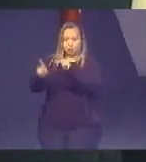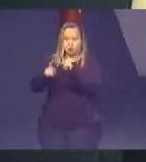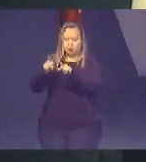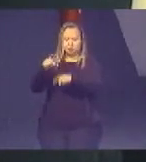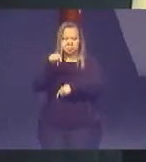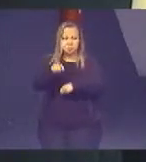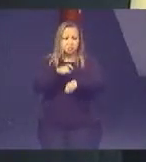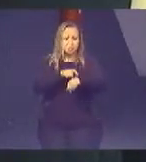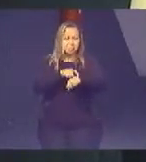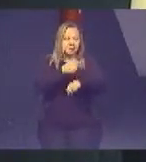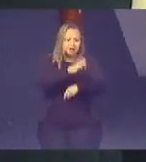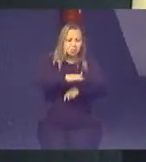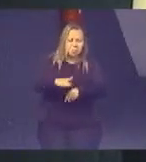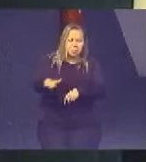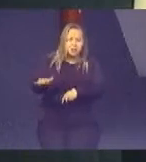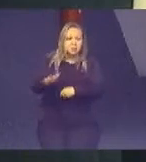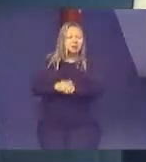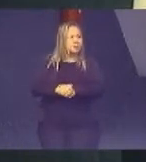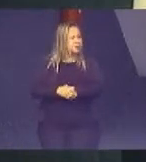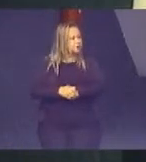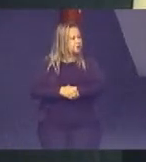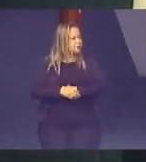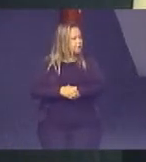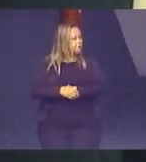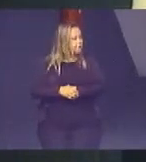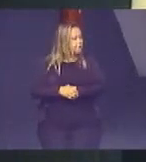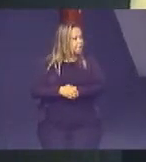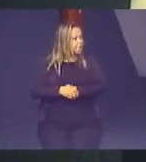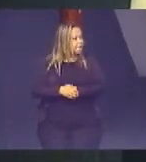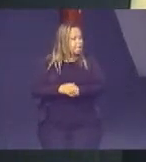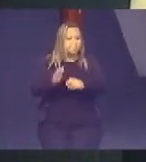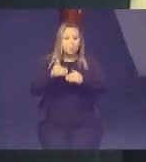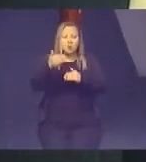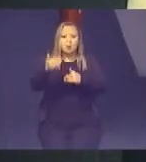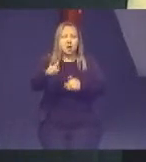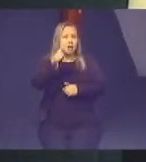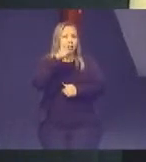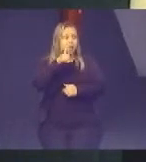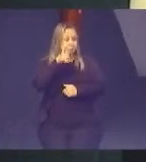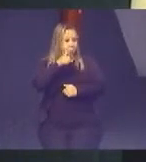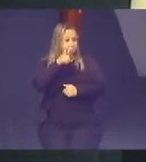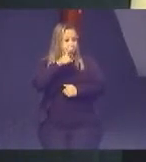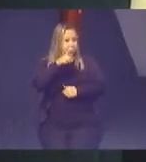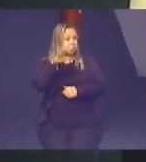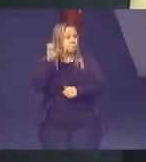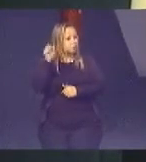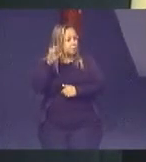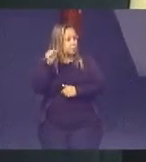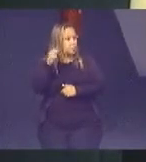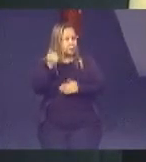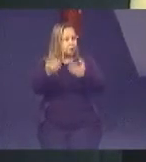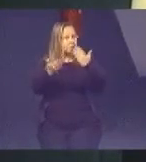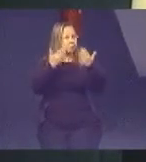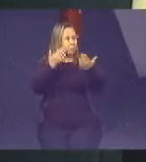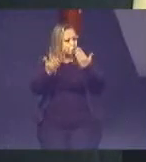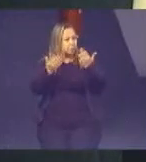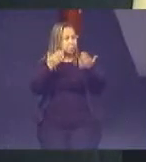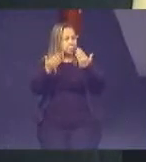além das crianças terem sido tratadas, além da mulher ter sido ouvida por psicólogos,